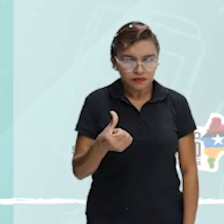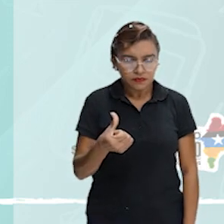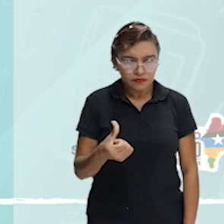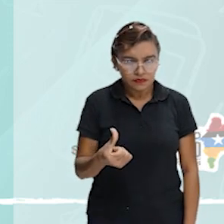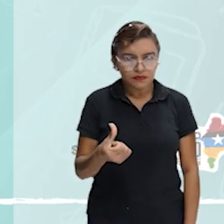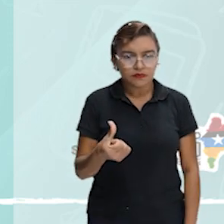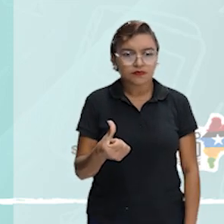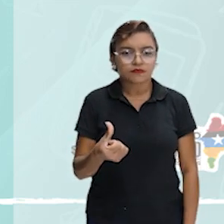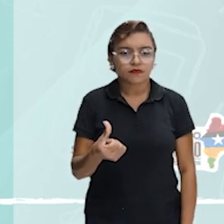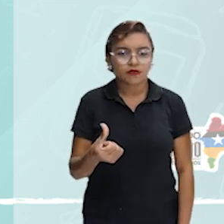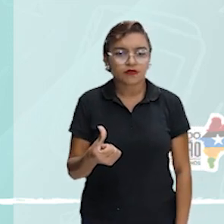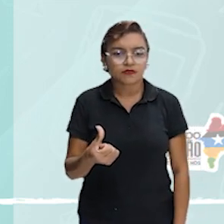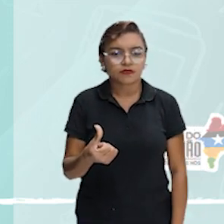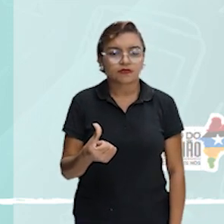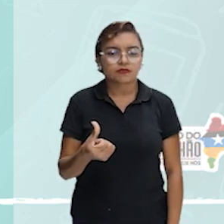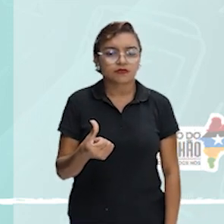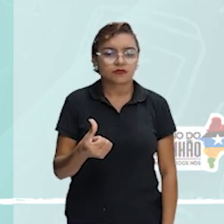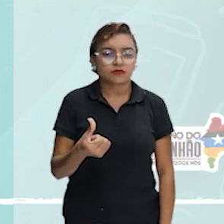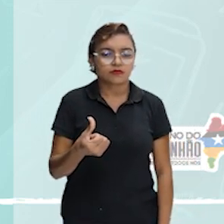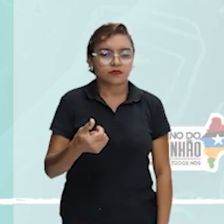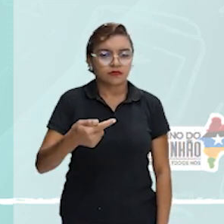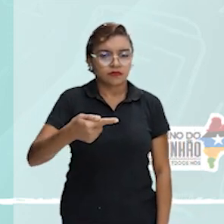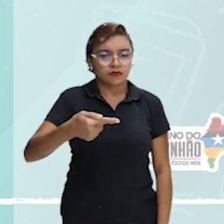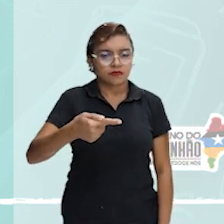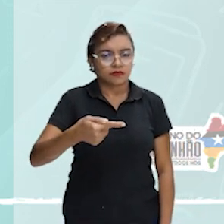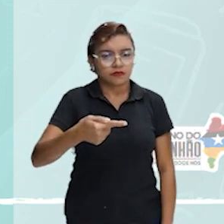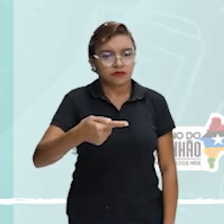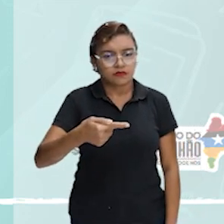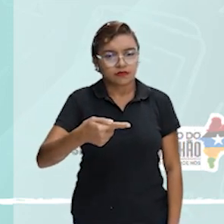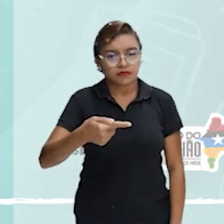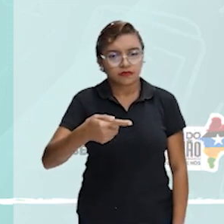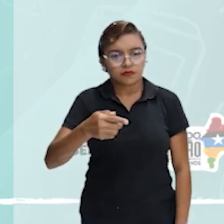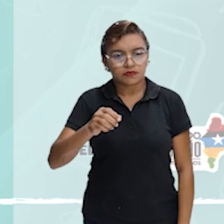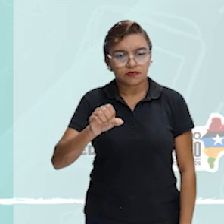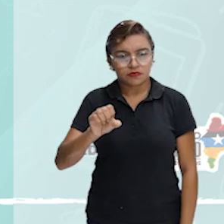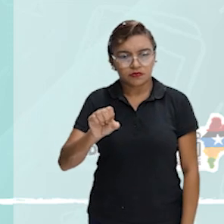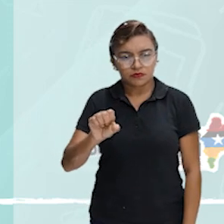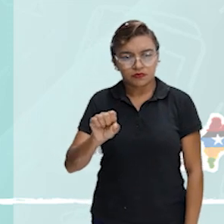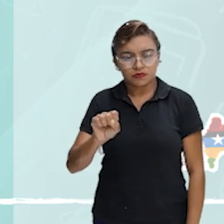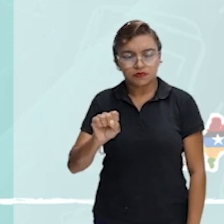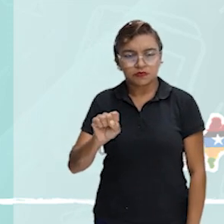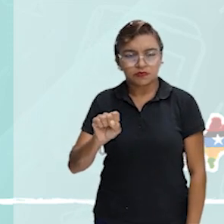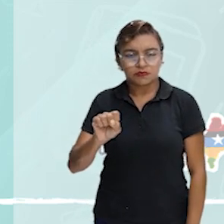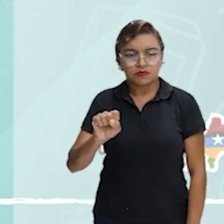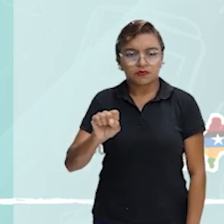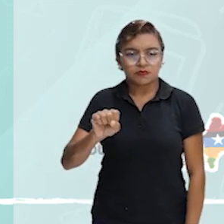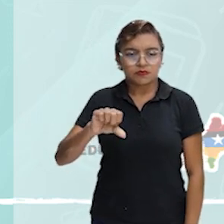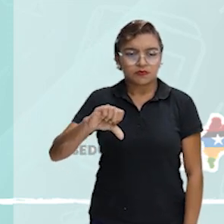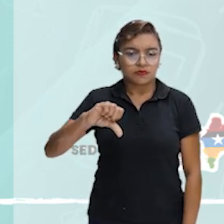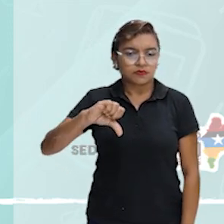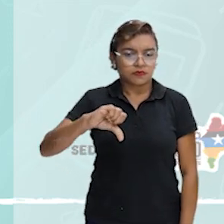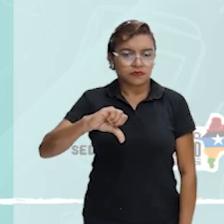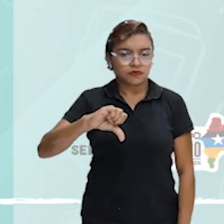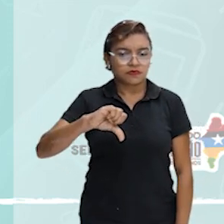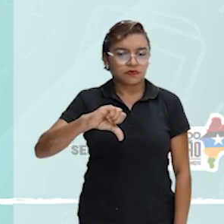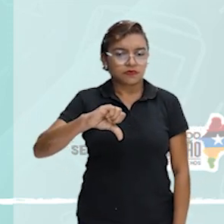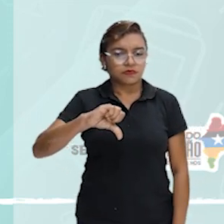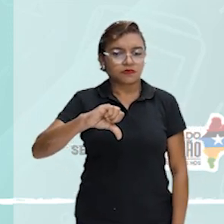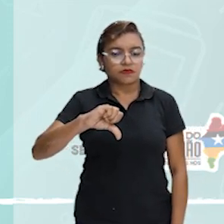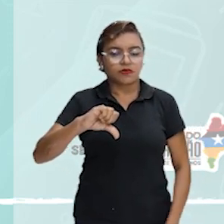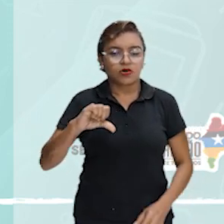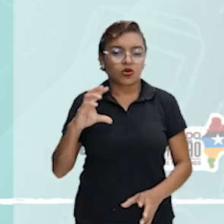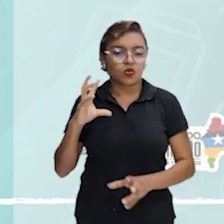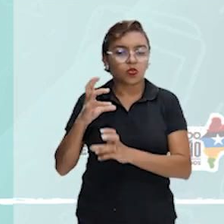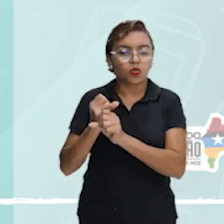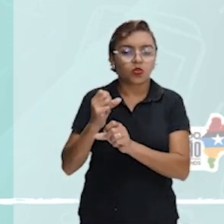Isla Floriana, Isla Marchena, Isla Espanhola, Isla Pinta. Então,